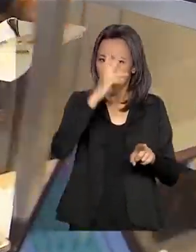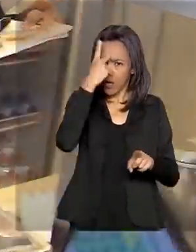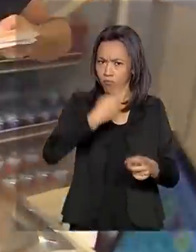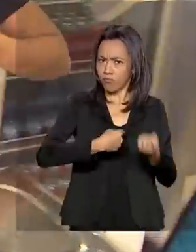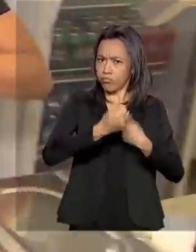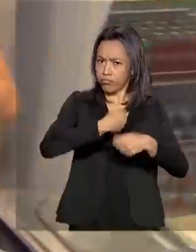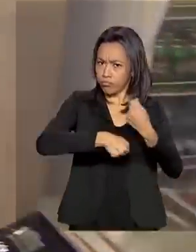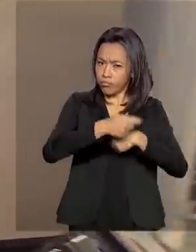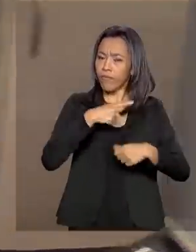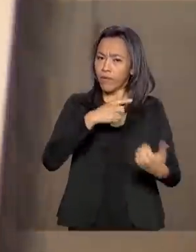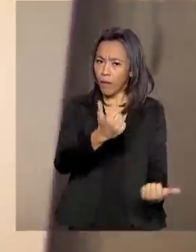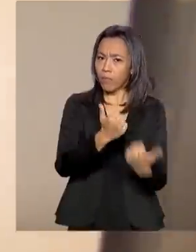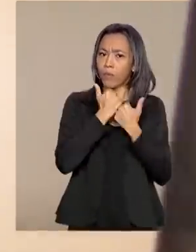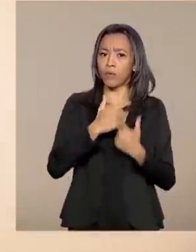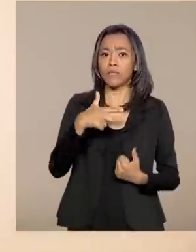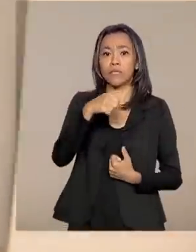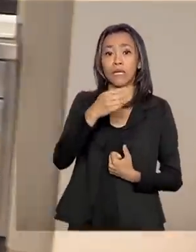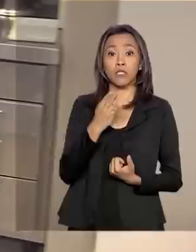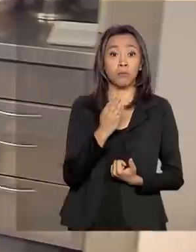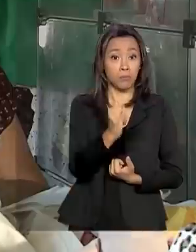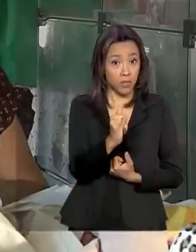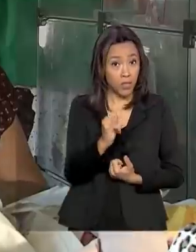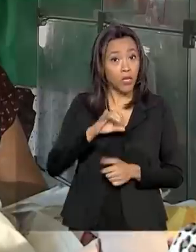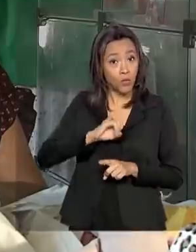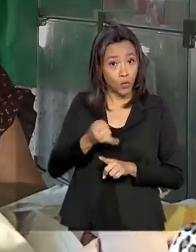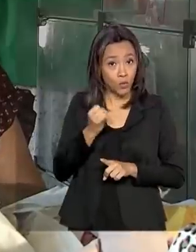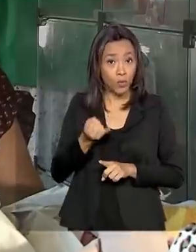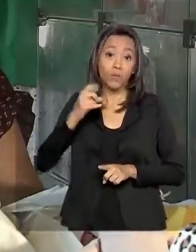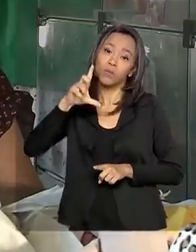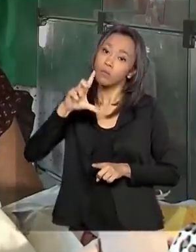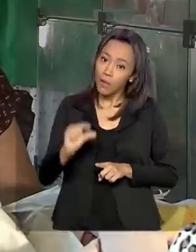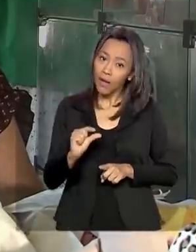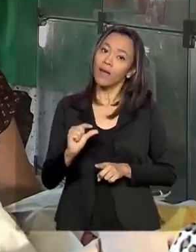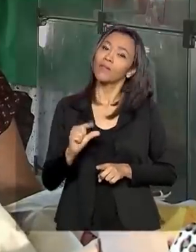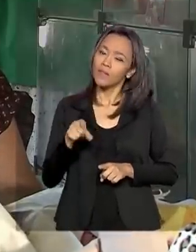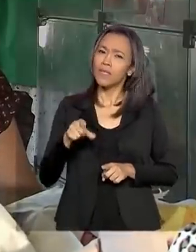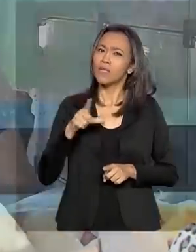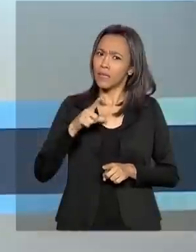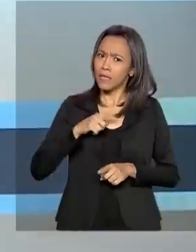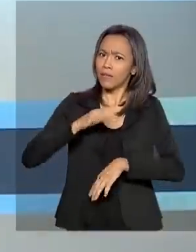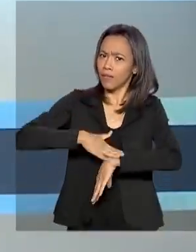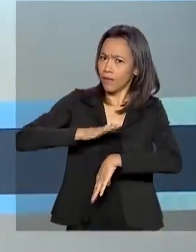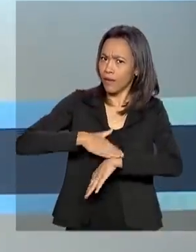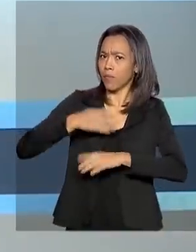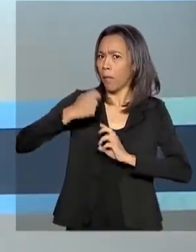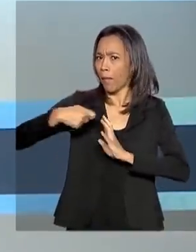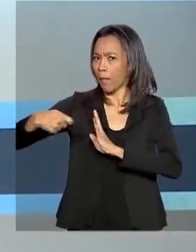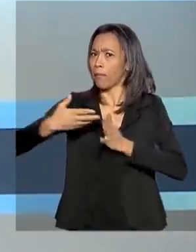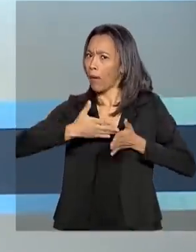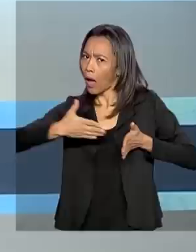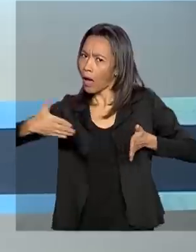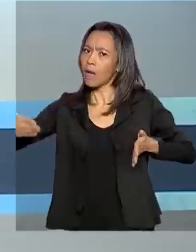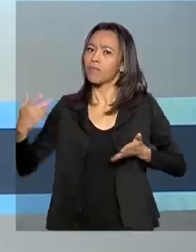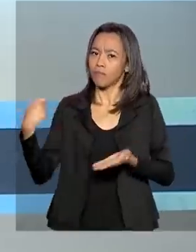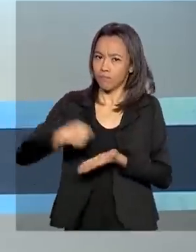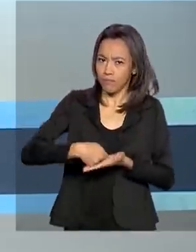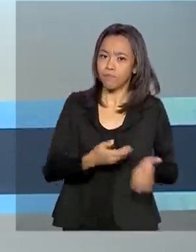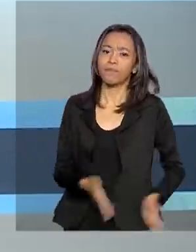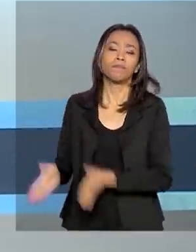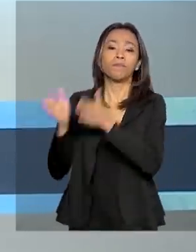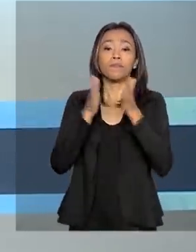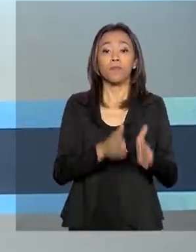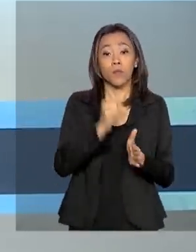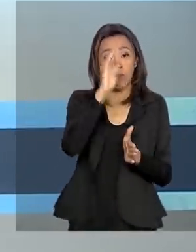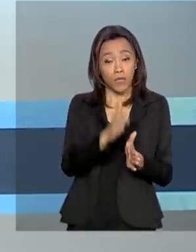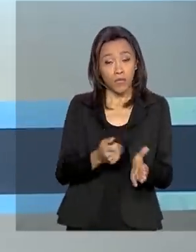bilhões e meio de reais a juros baixos e com prazo maior para pagar. E veja também, Brasil compra 3